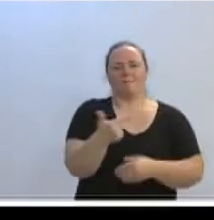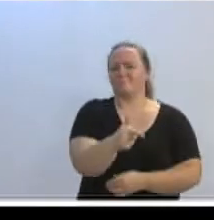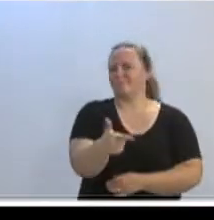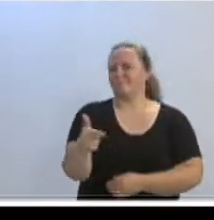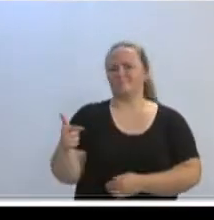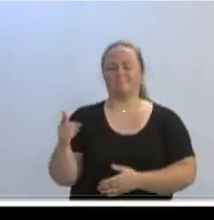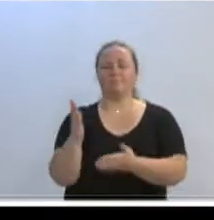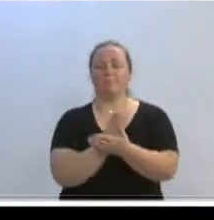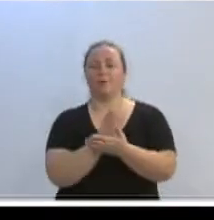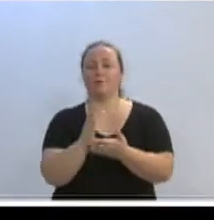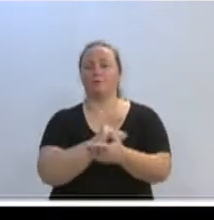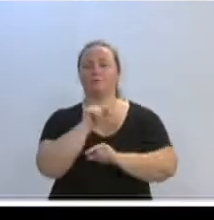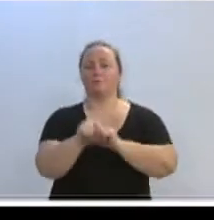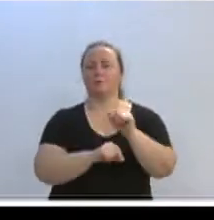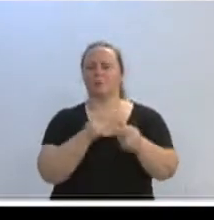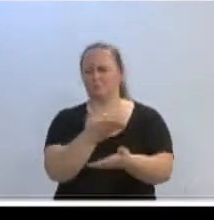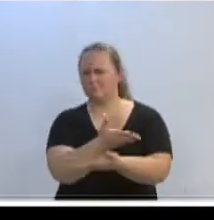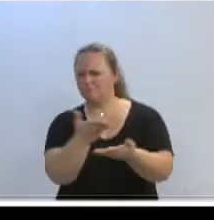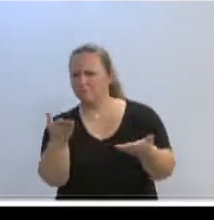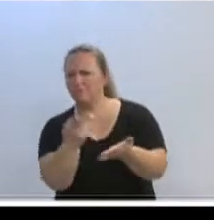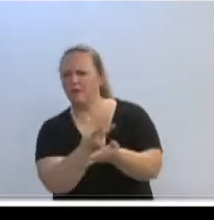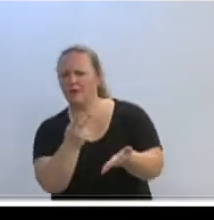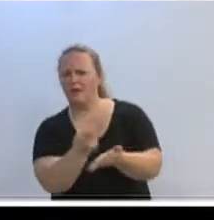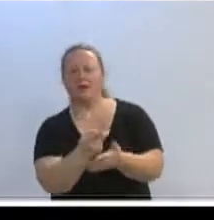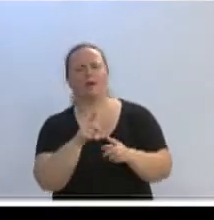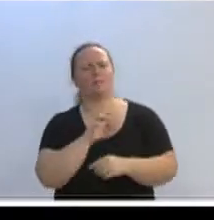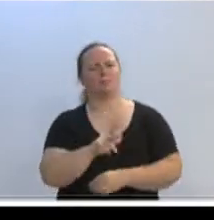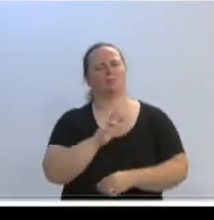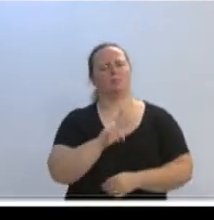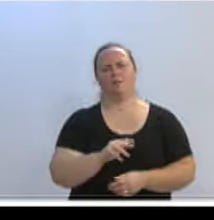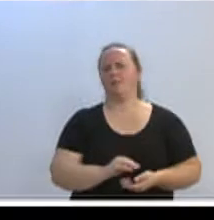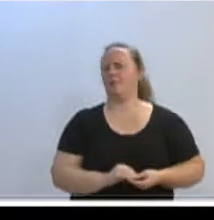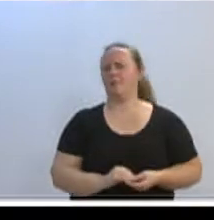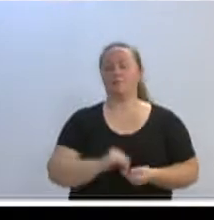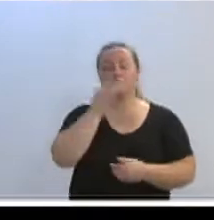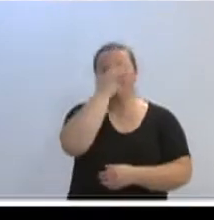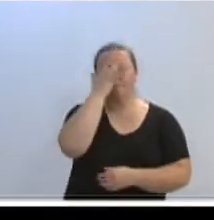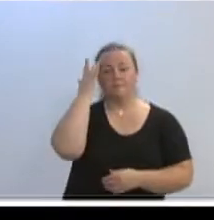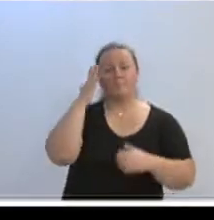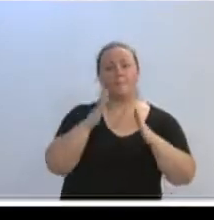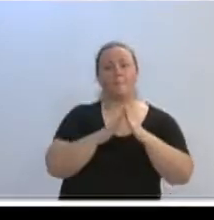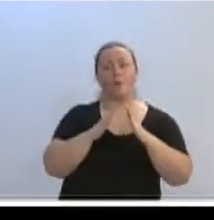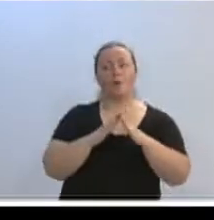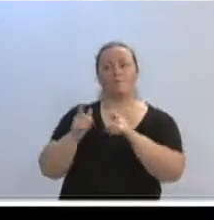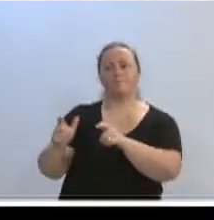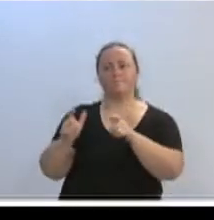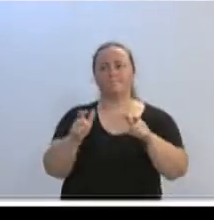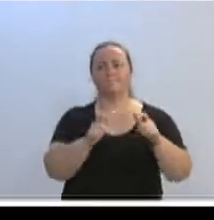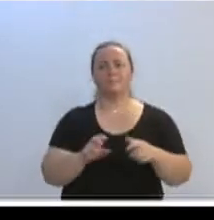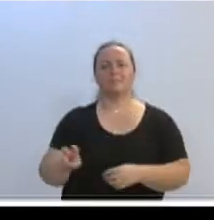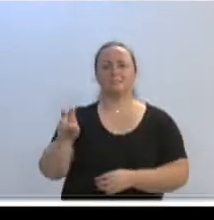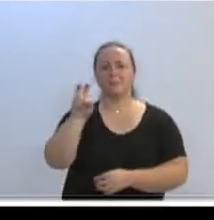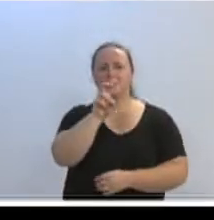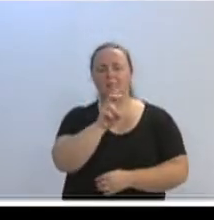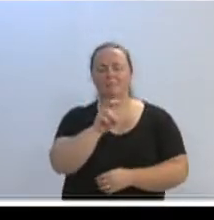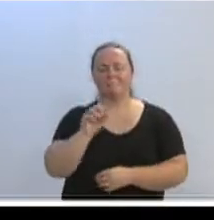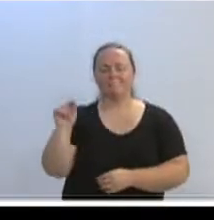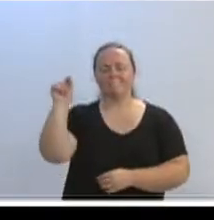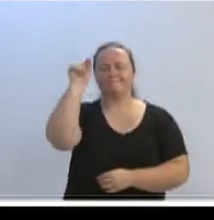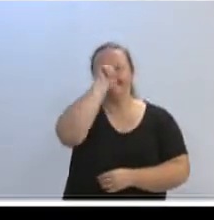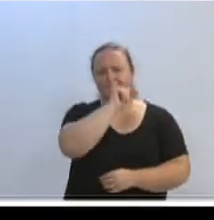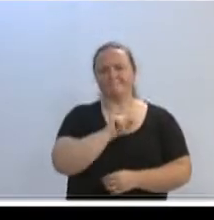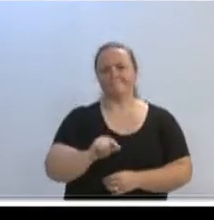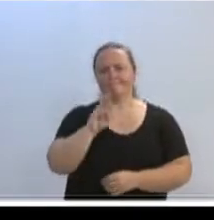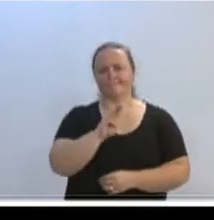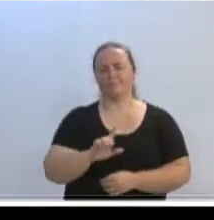dizer que essas pessoas estão erradas, mas não é verdade. Essas pessoas moram em 55 áreas espalhadas pela cidade e a maioria,